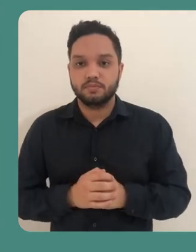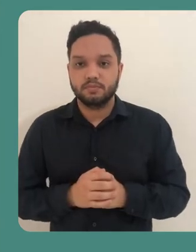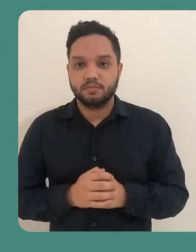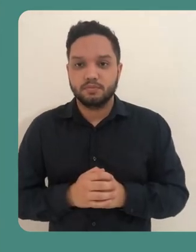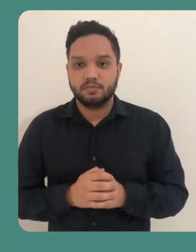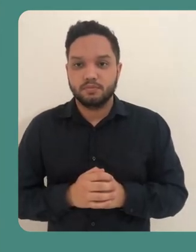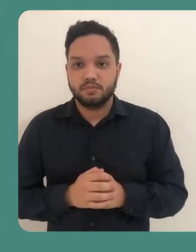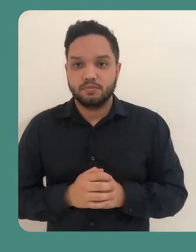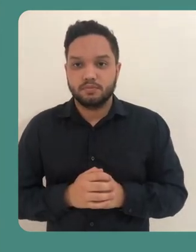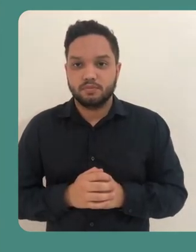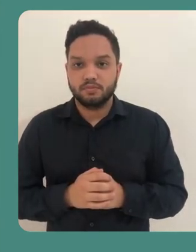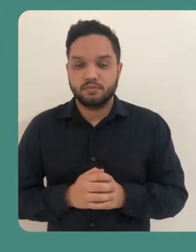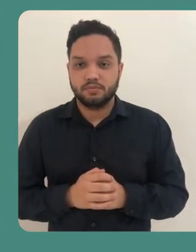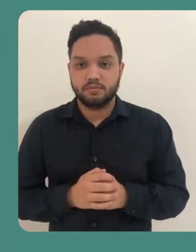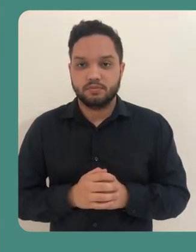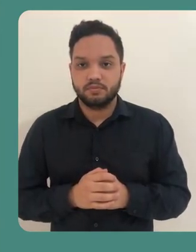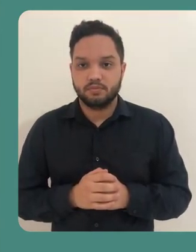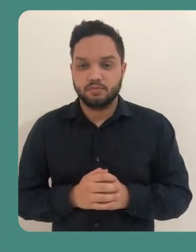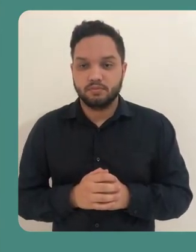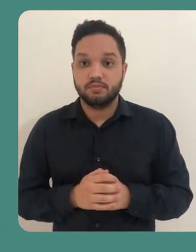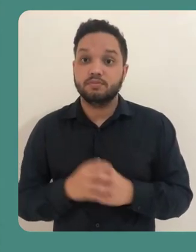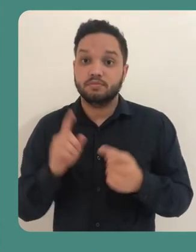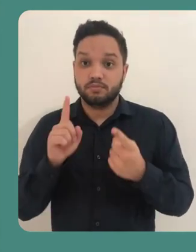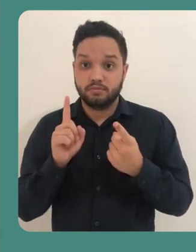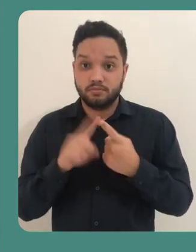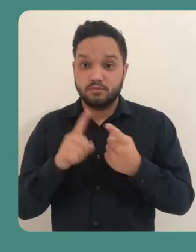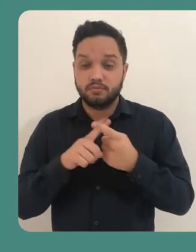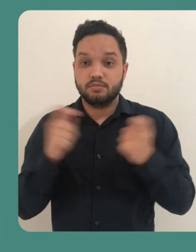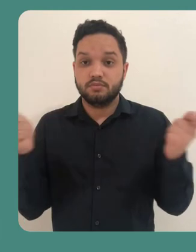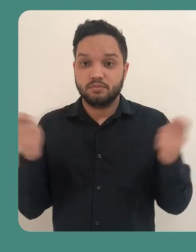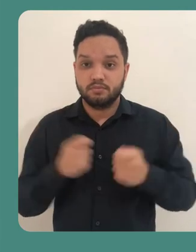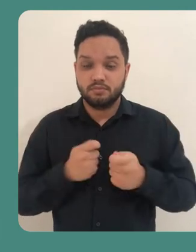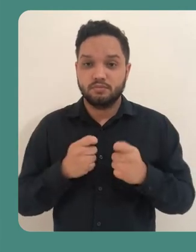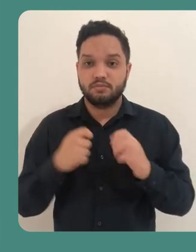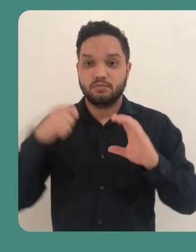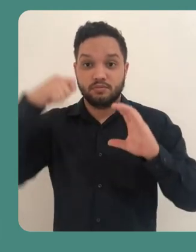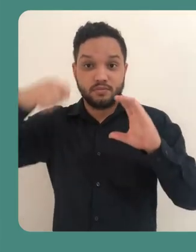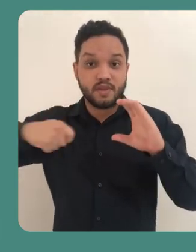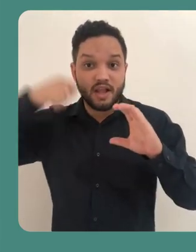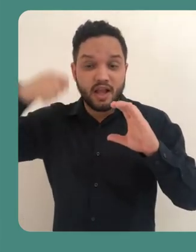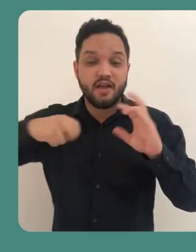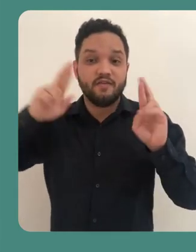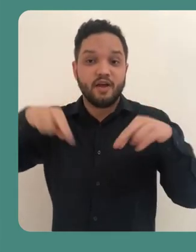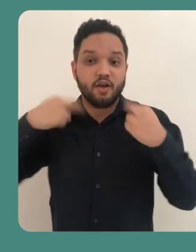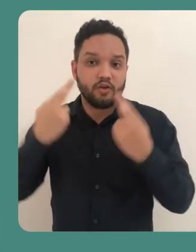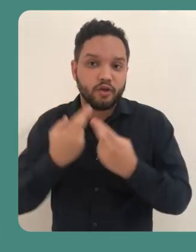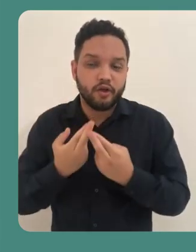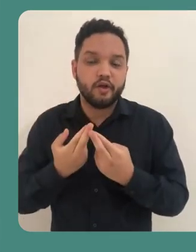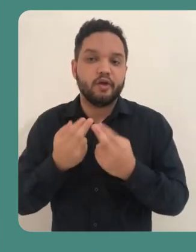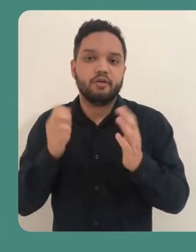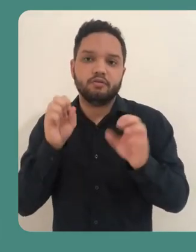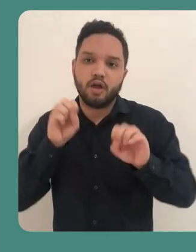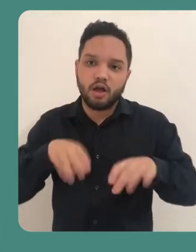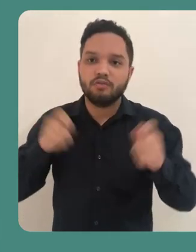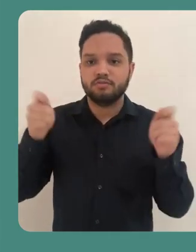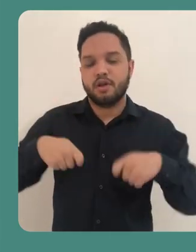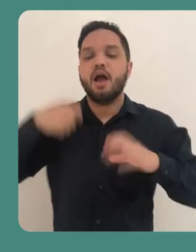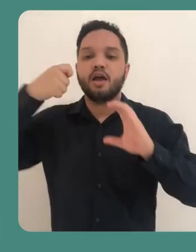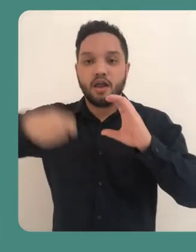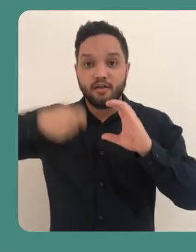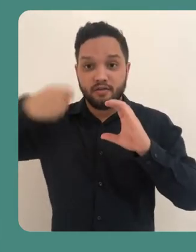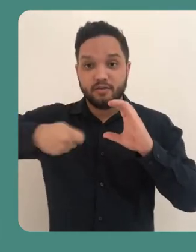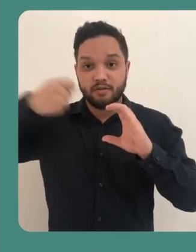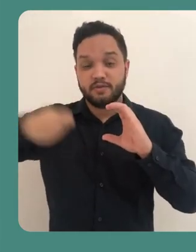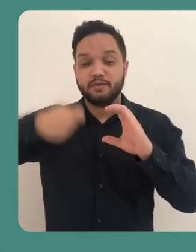Há também a possibilidade de gravar a sessão que você está transmitindo por webconferência. Essa gravação é